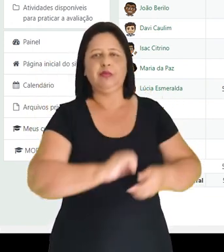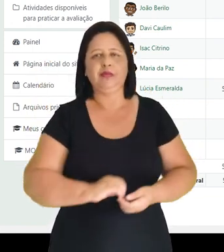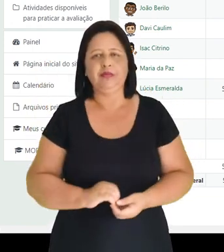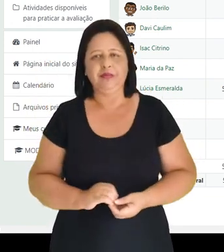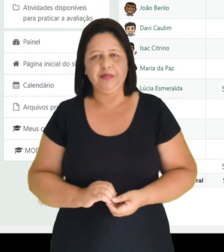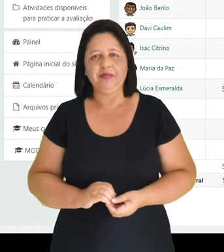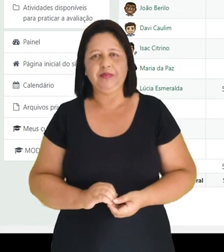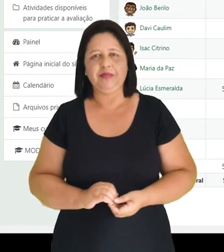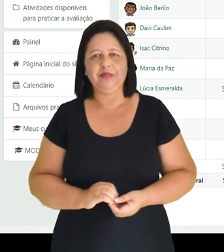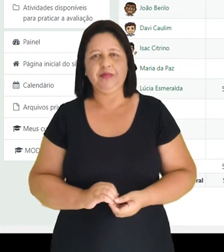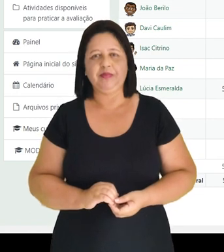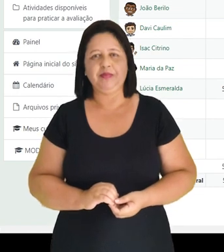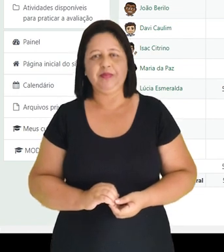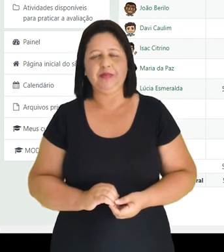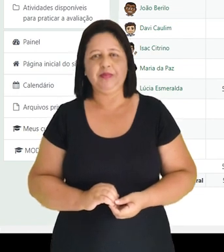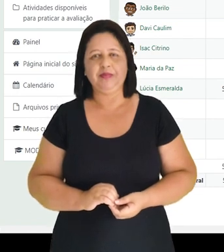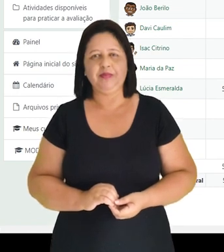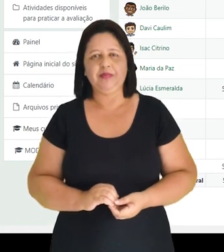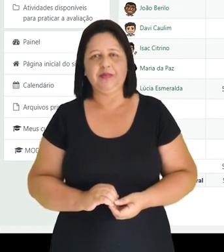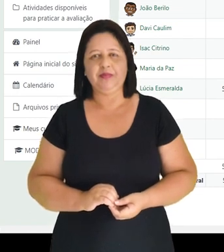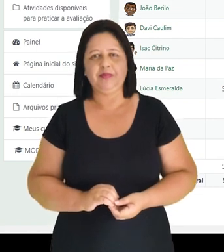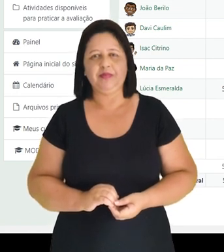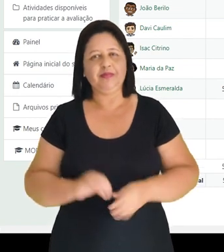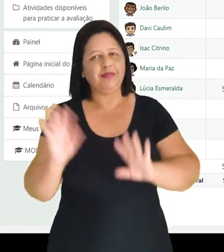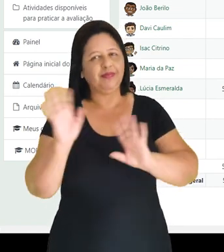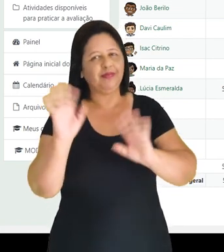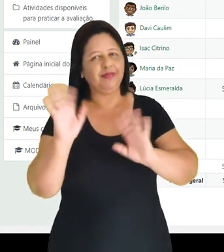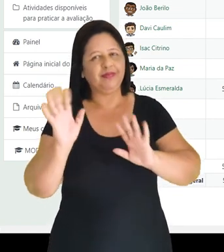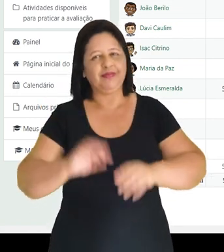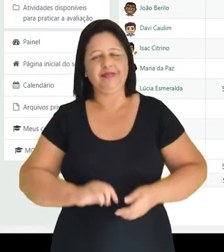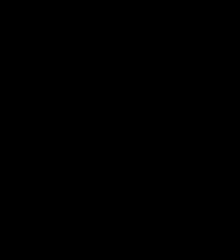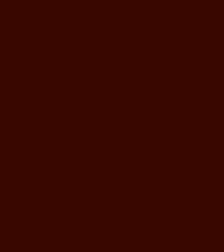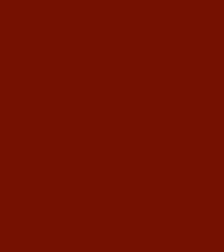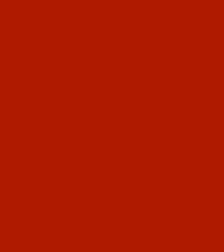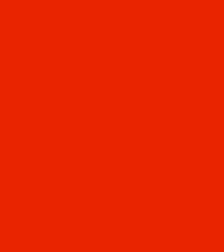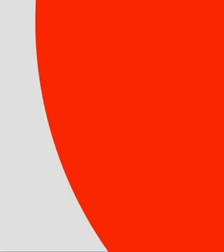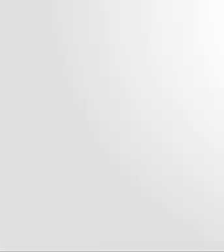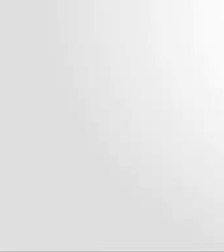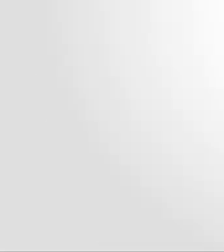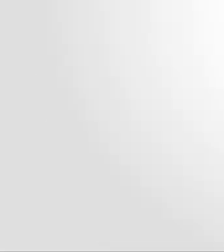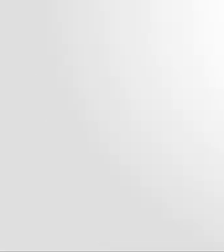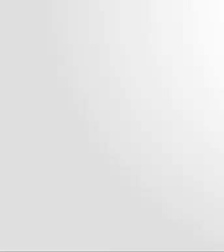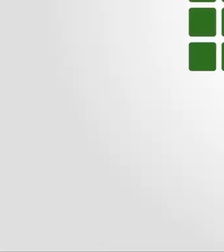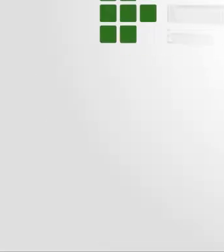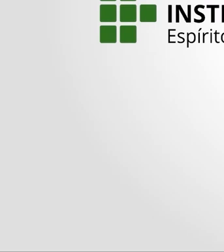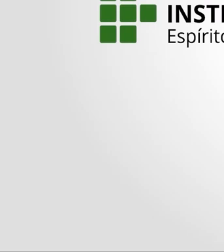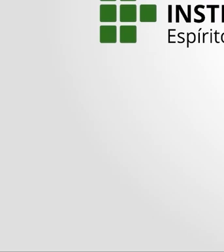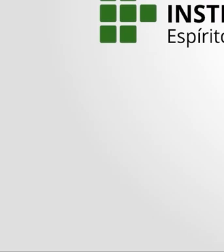realizadas, postadas no ambiente virtual. Até a próxima. E